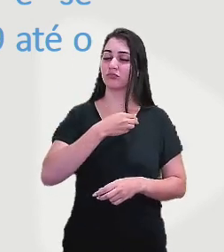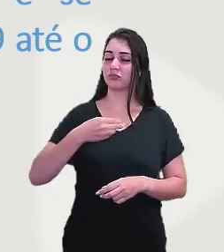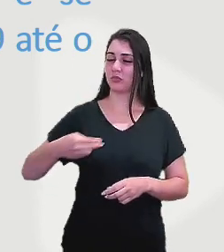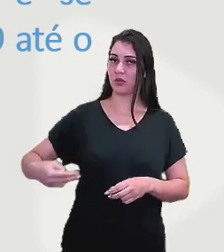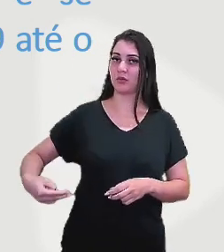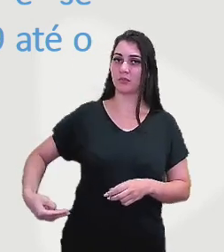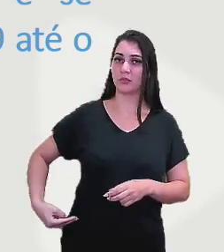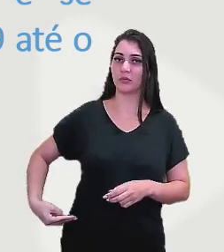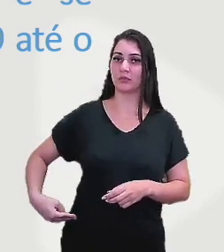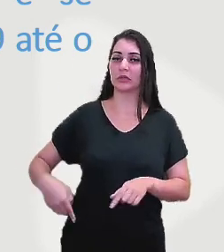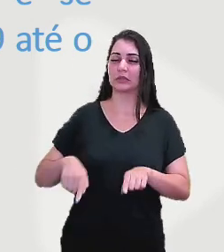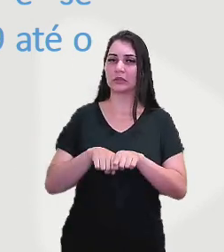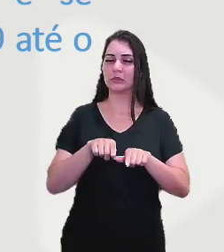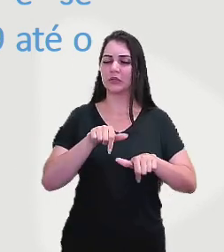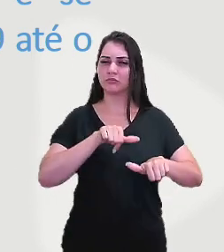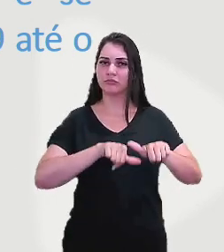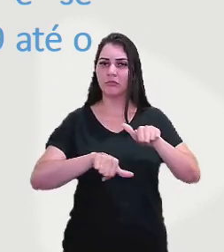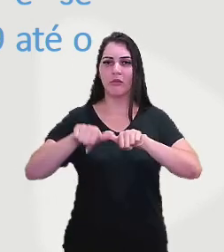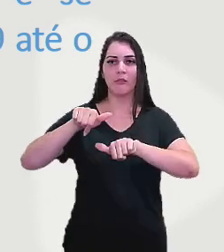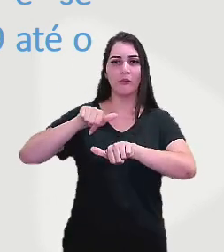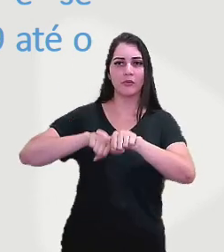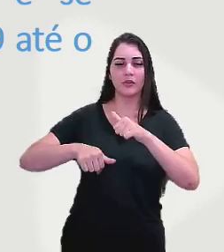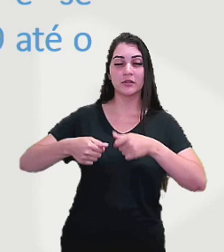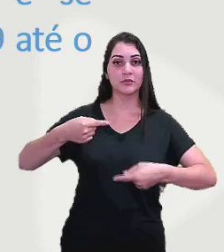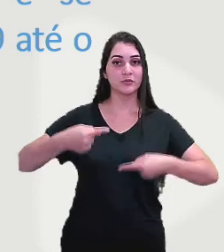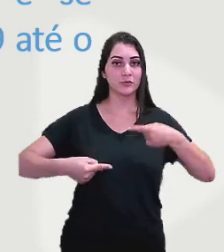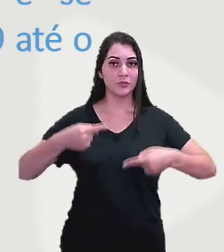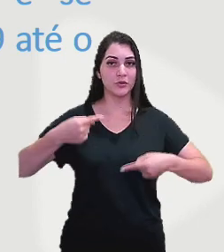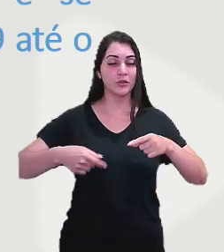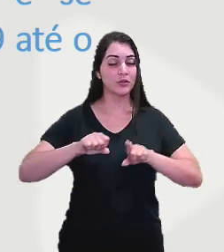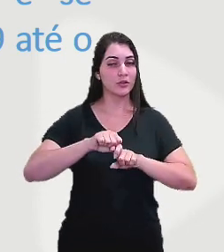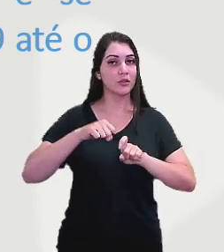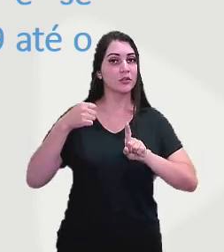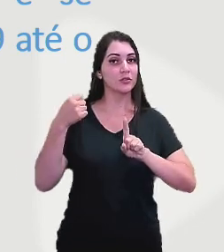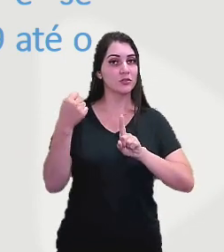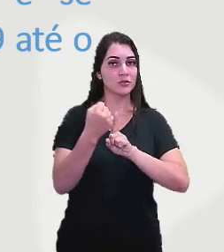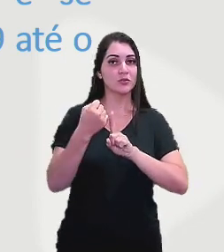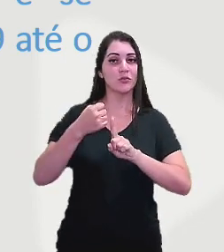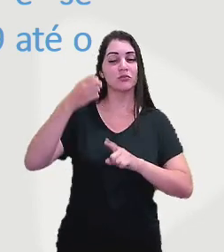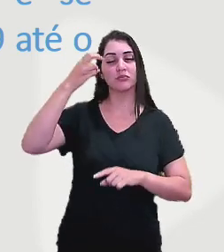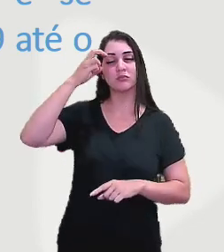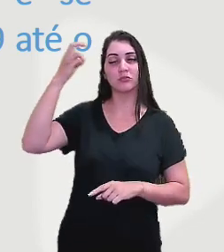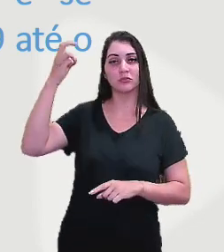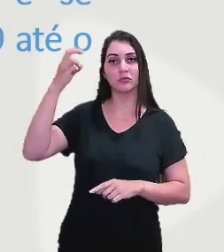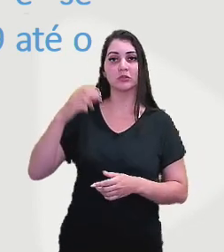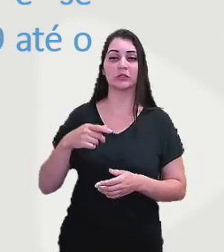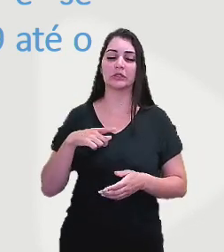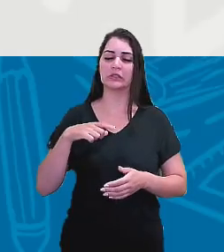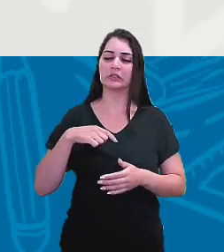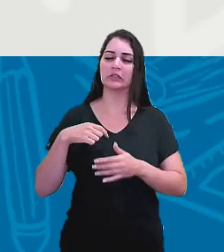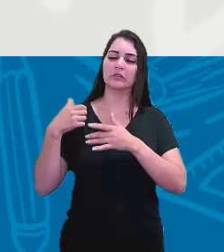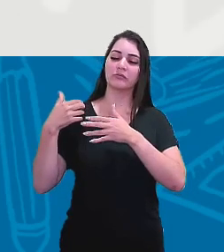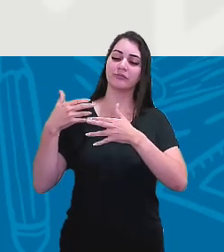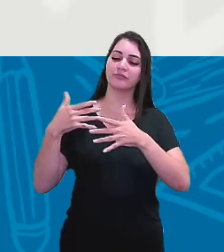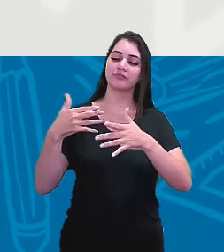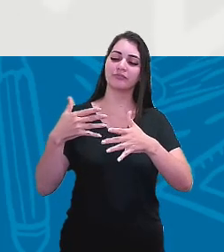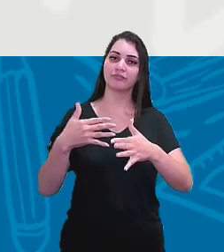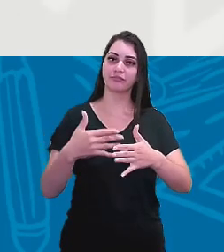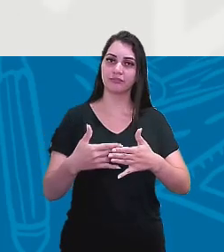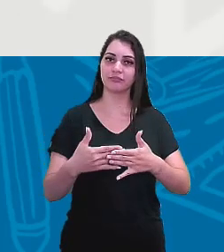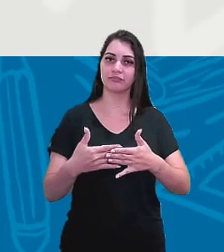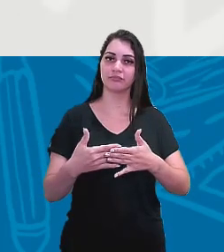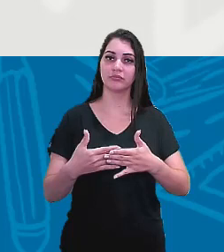e as mudanças políticas e socioculturais que se deu ao longo do processo